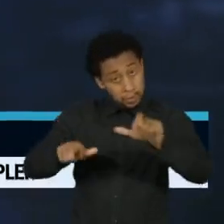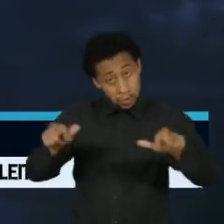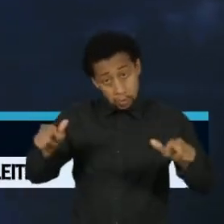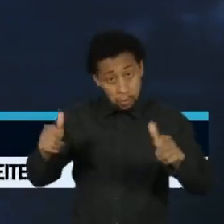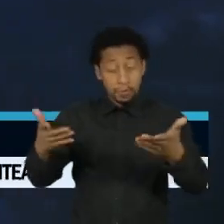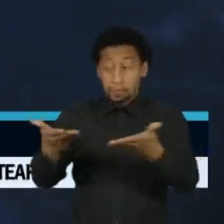resposta.